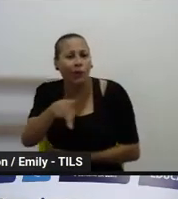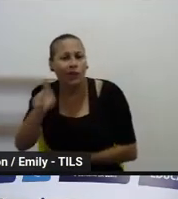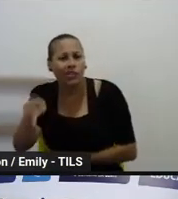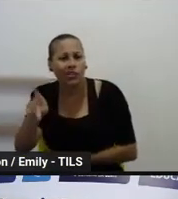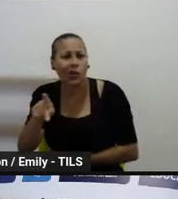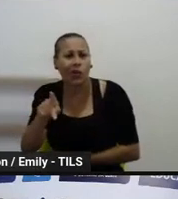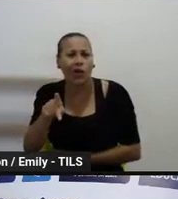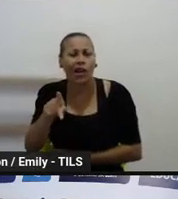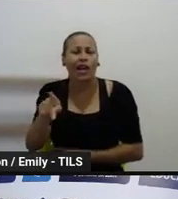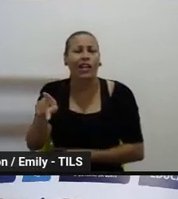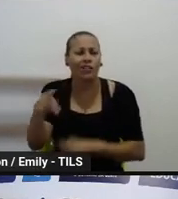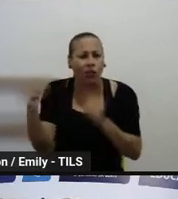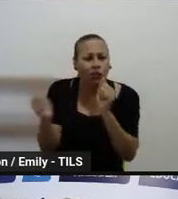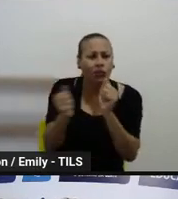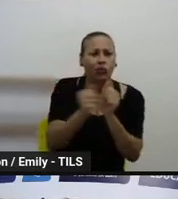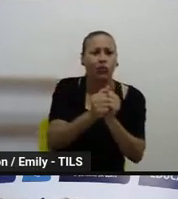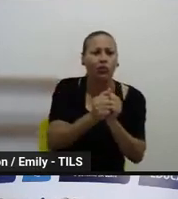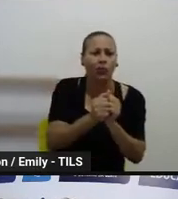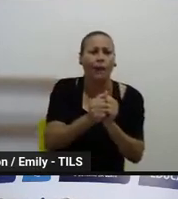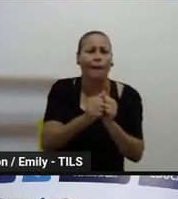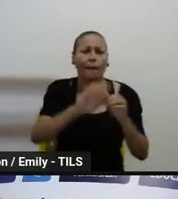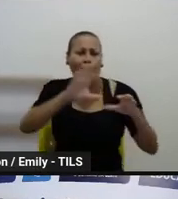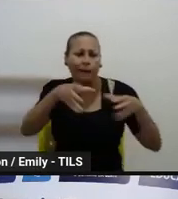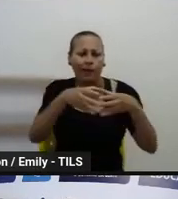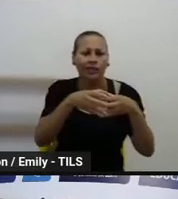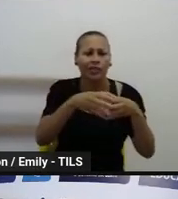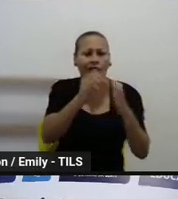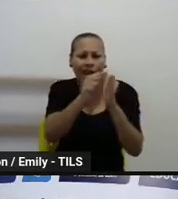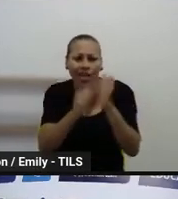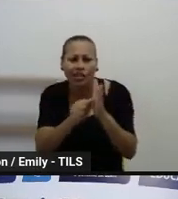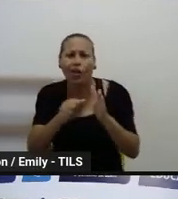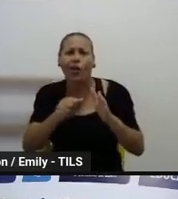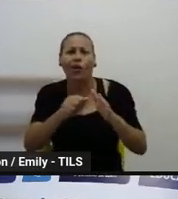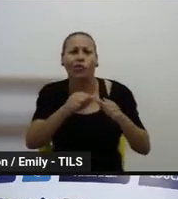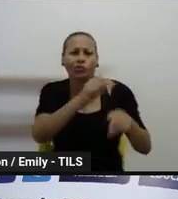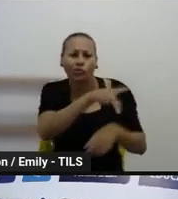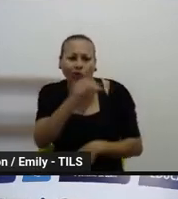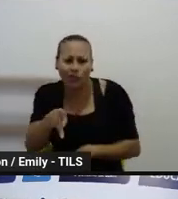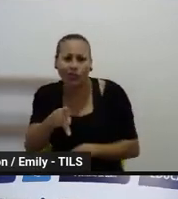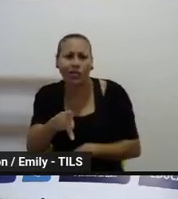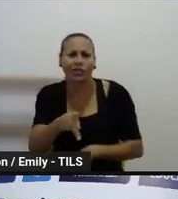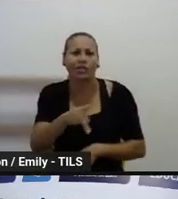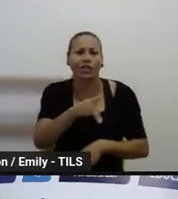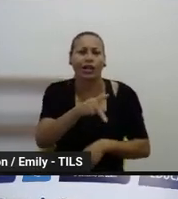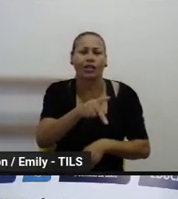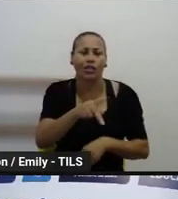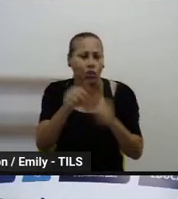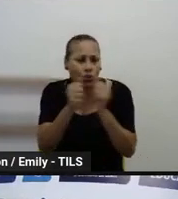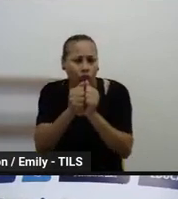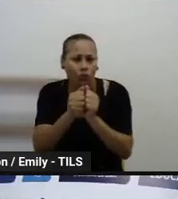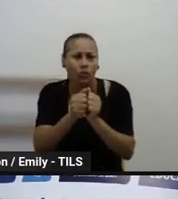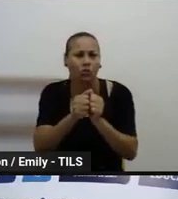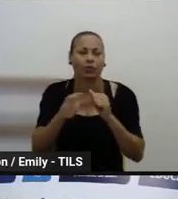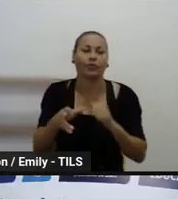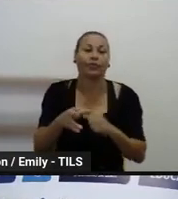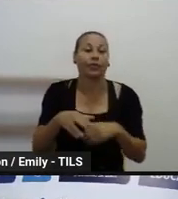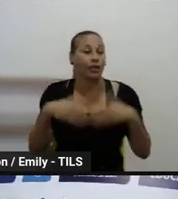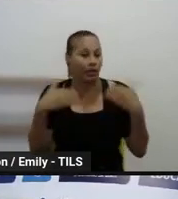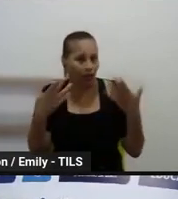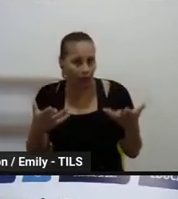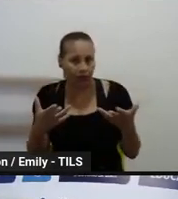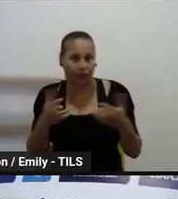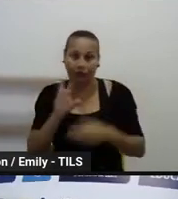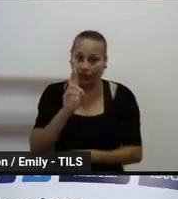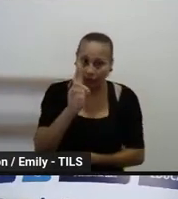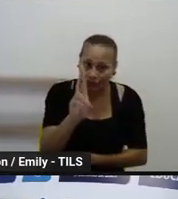participar ou pensar nos descritores e na avaliação. Então, gente, assim, é uma avaliação externa, né, é como a